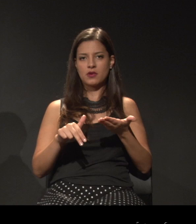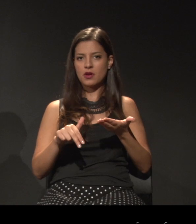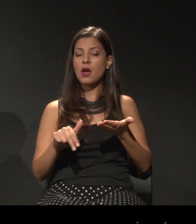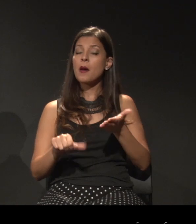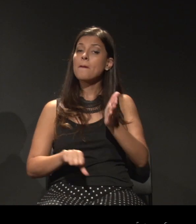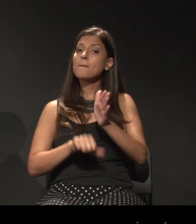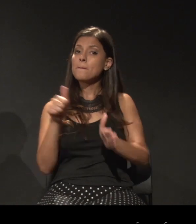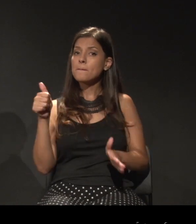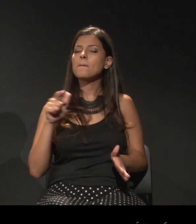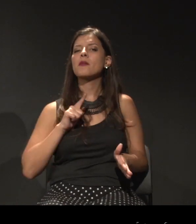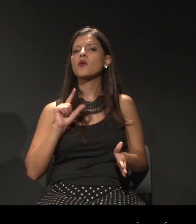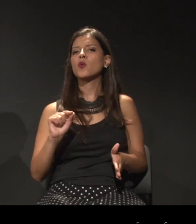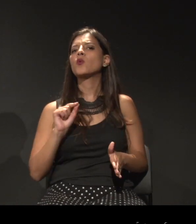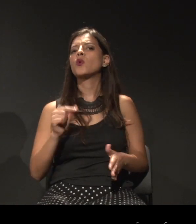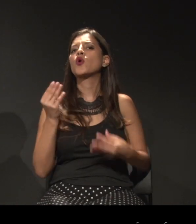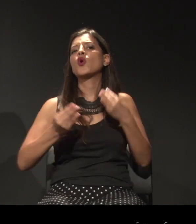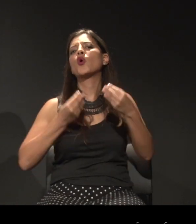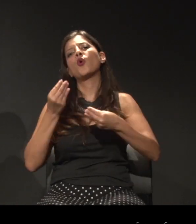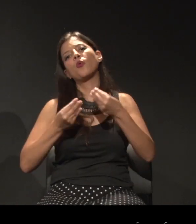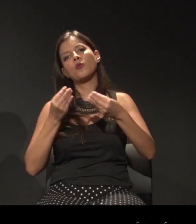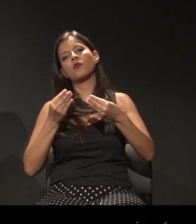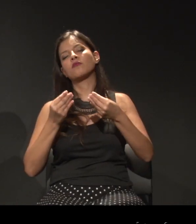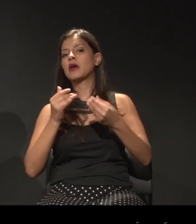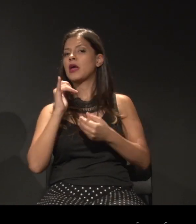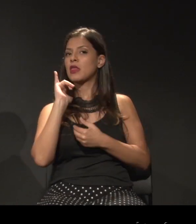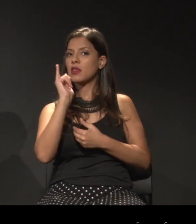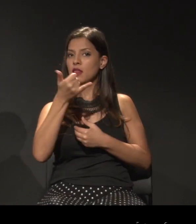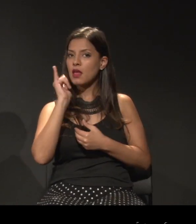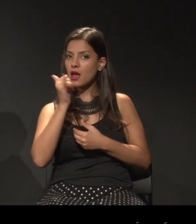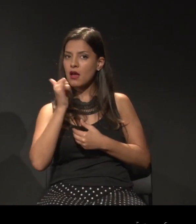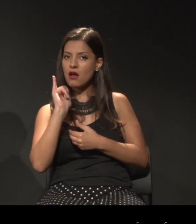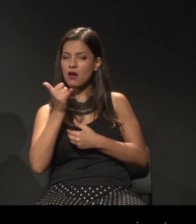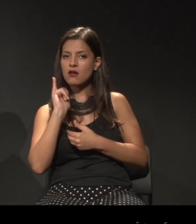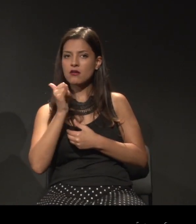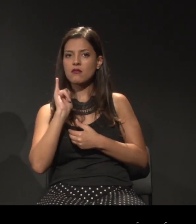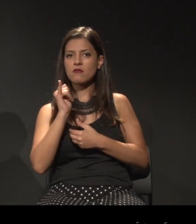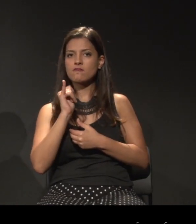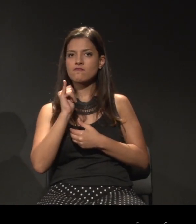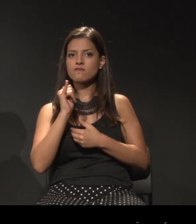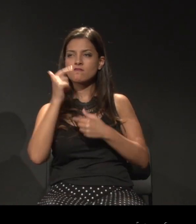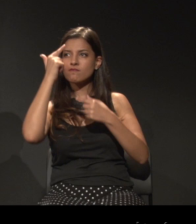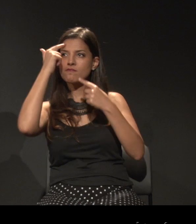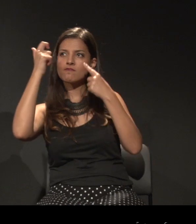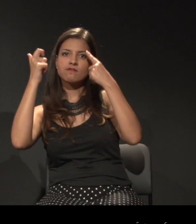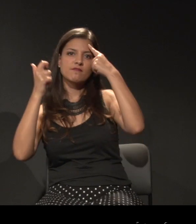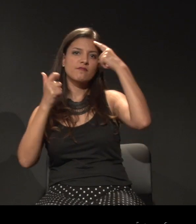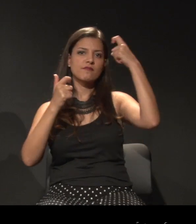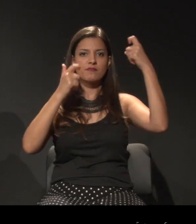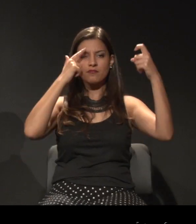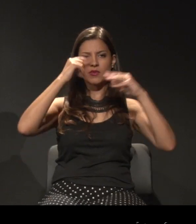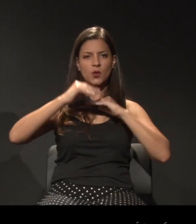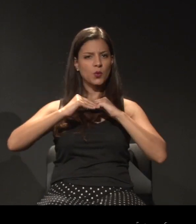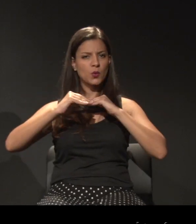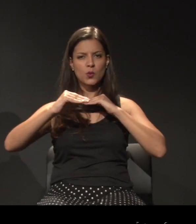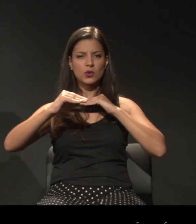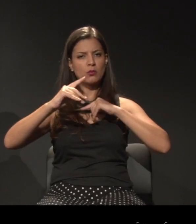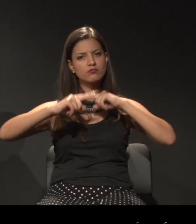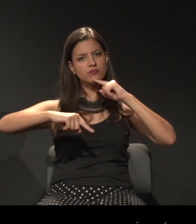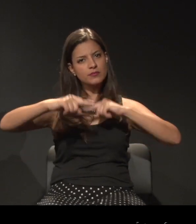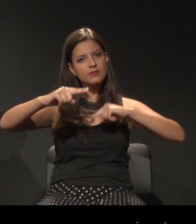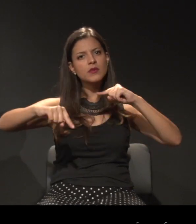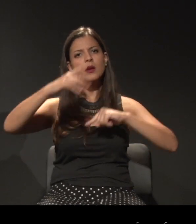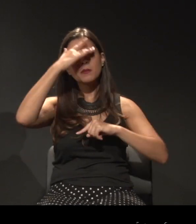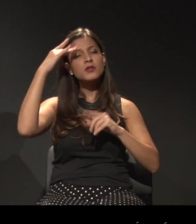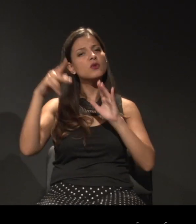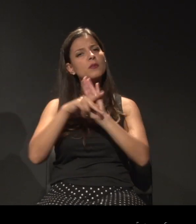primeiramente pela busca em criar e anunciar narrativas não necessariamente lineares a respeito de pessoas de comunidades